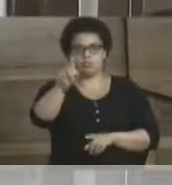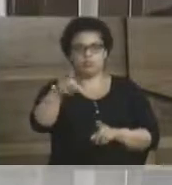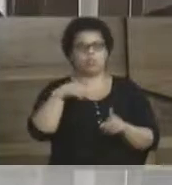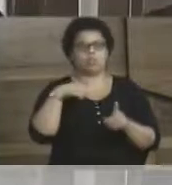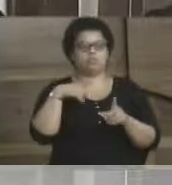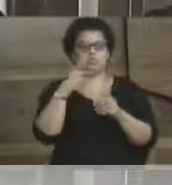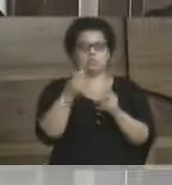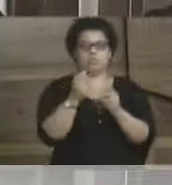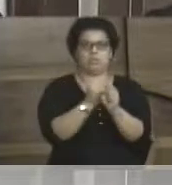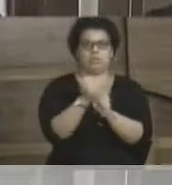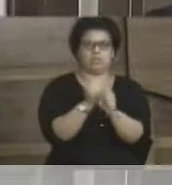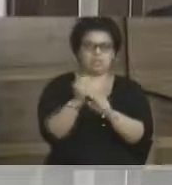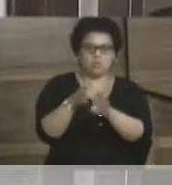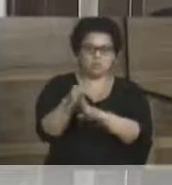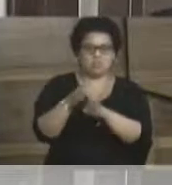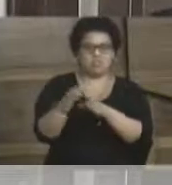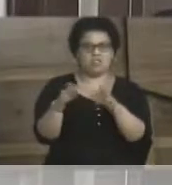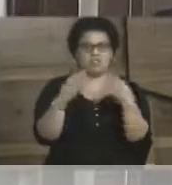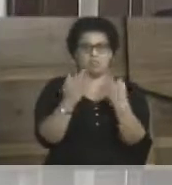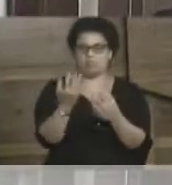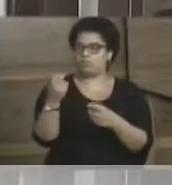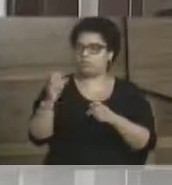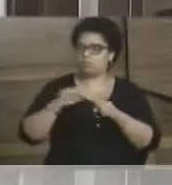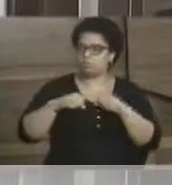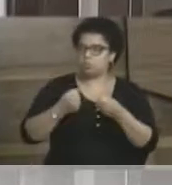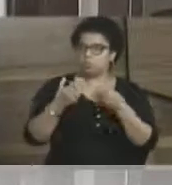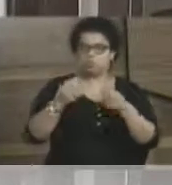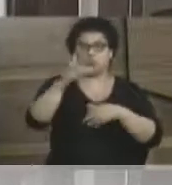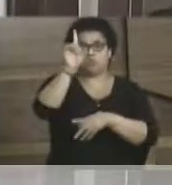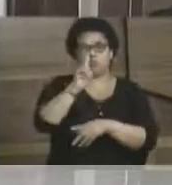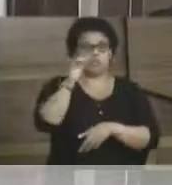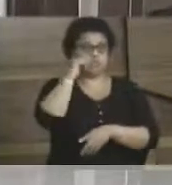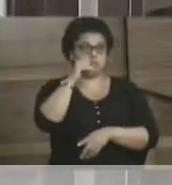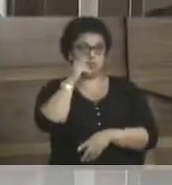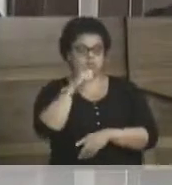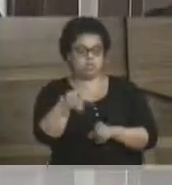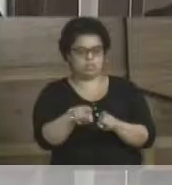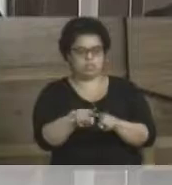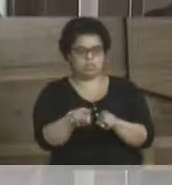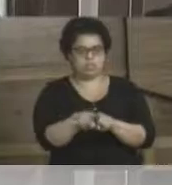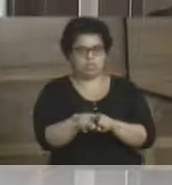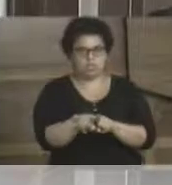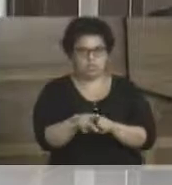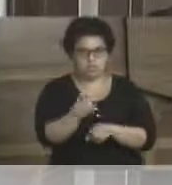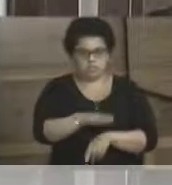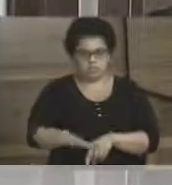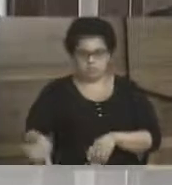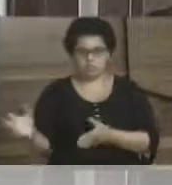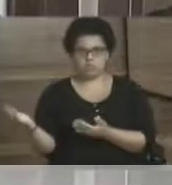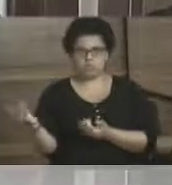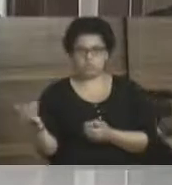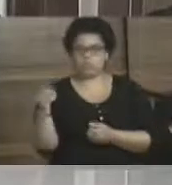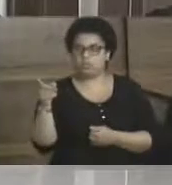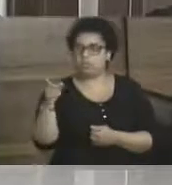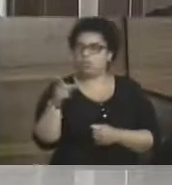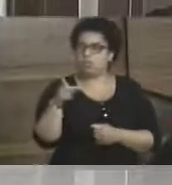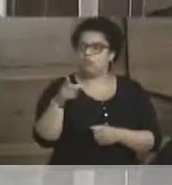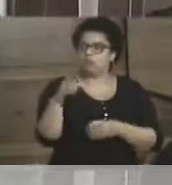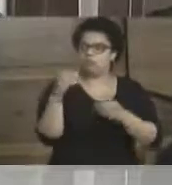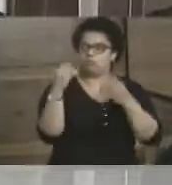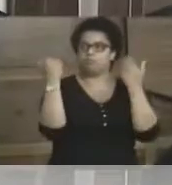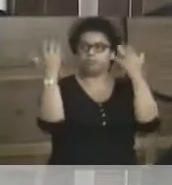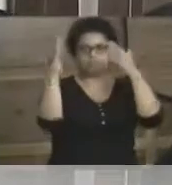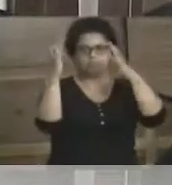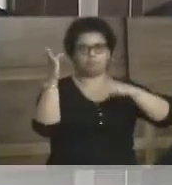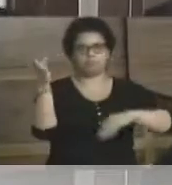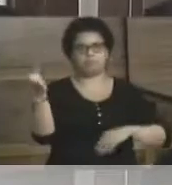tutelar e é uma pessoa que luta muito nos direitos da mulher e da criança e do adolescente, então, parabenizar